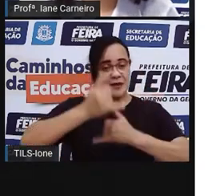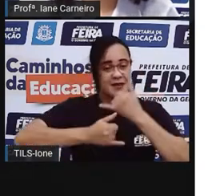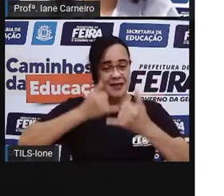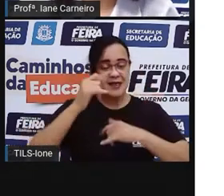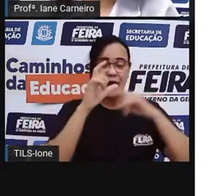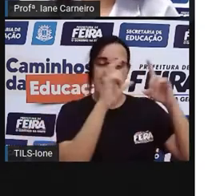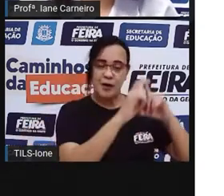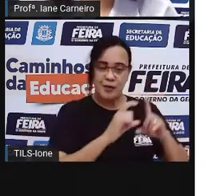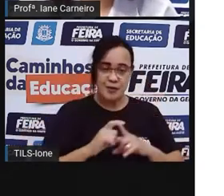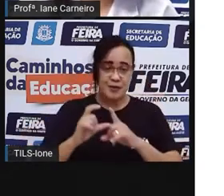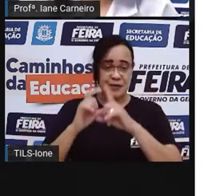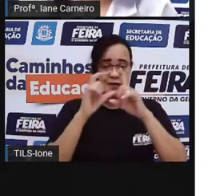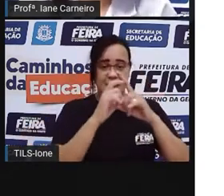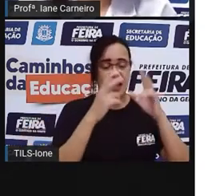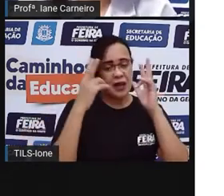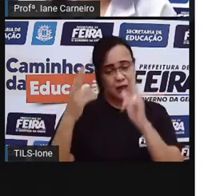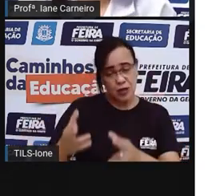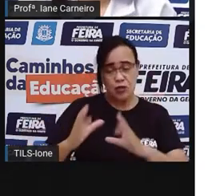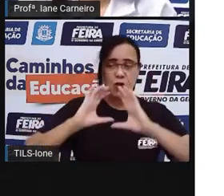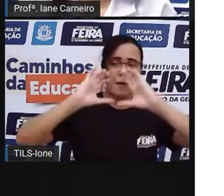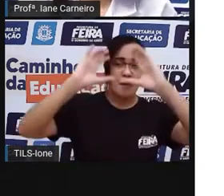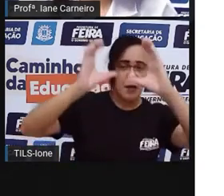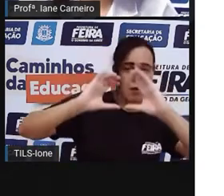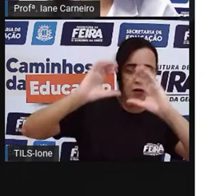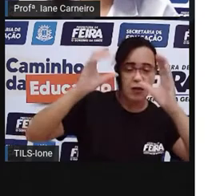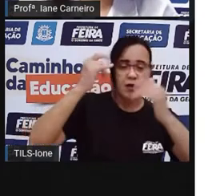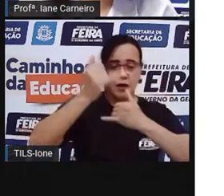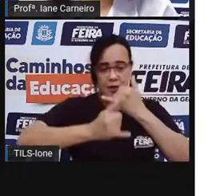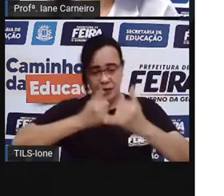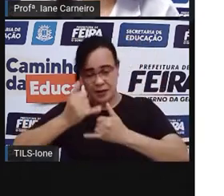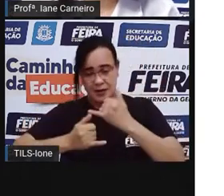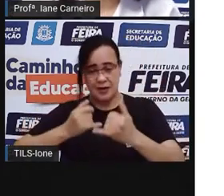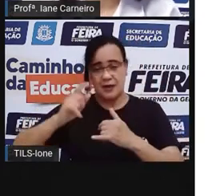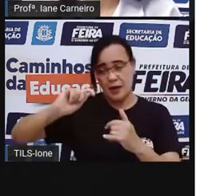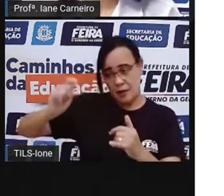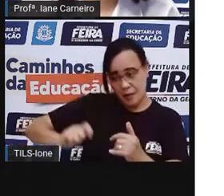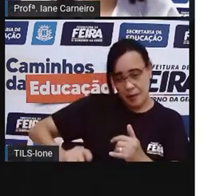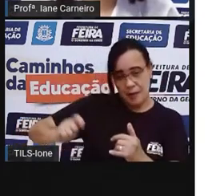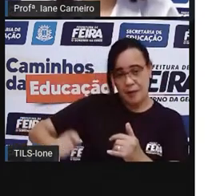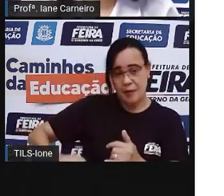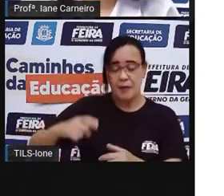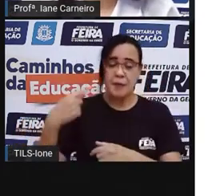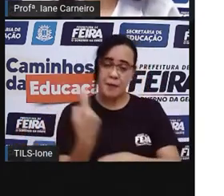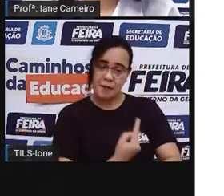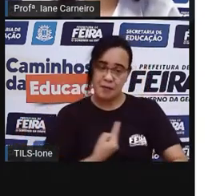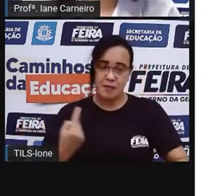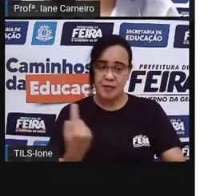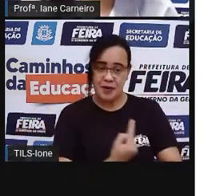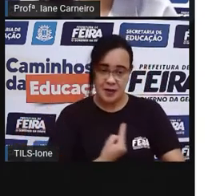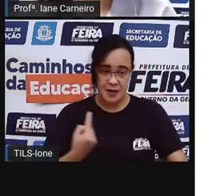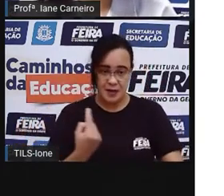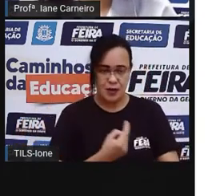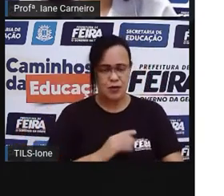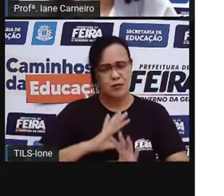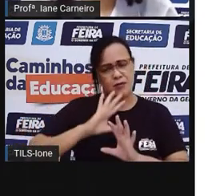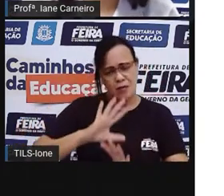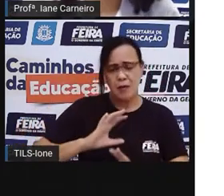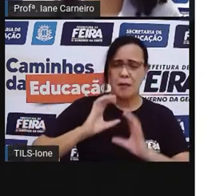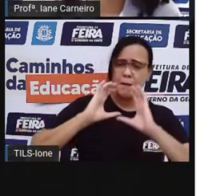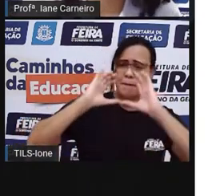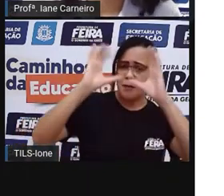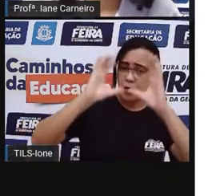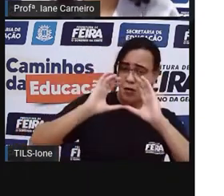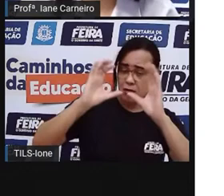com bola, papagaio e peão Só que bola, papagaio e peão De tanto brincar se